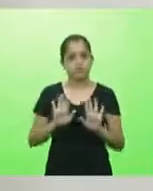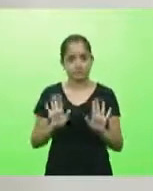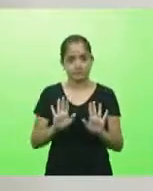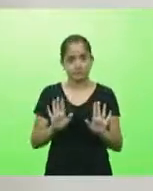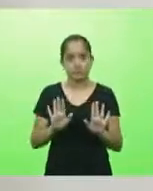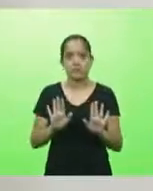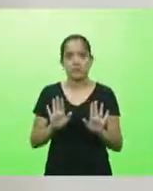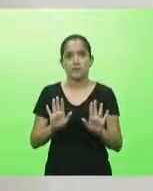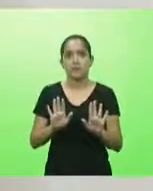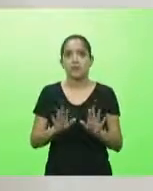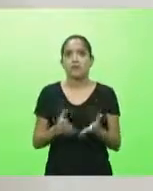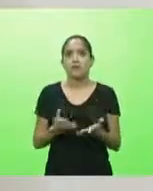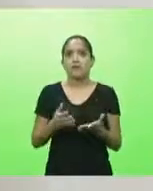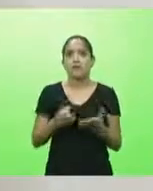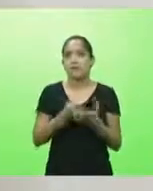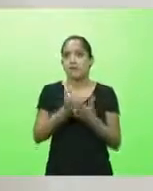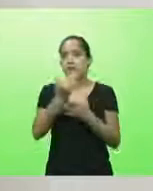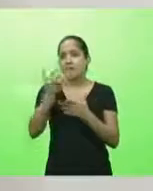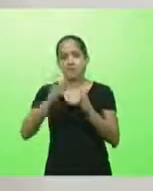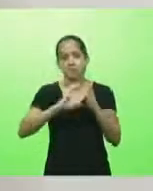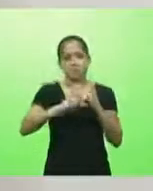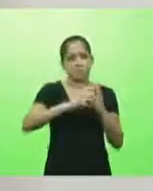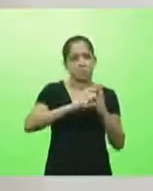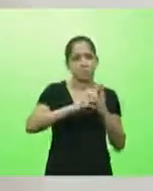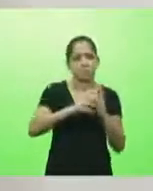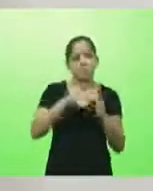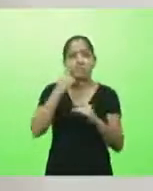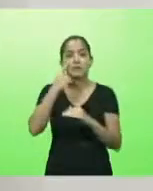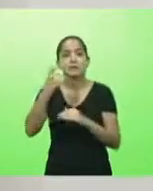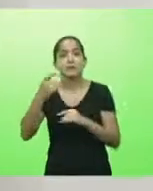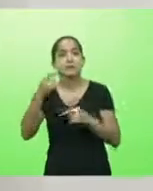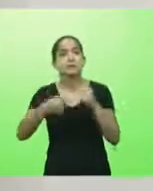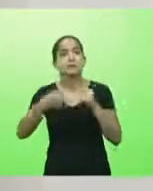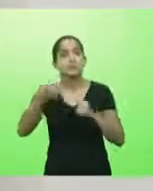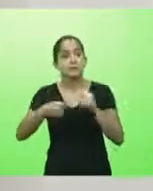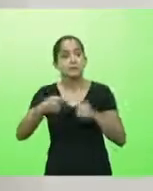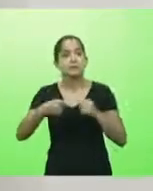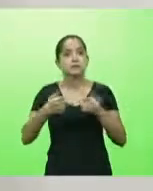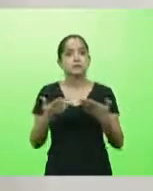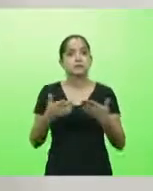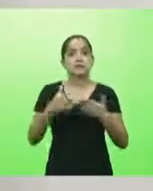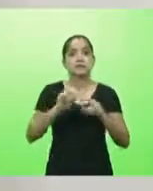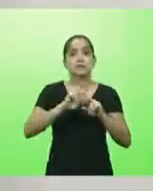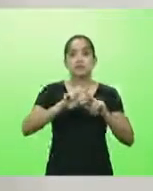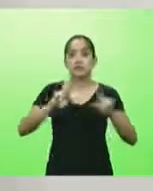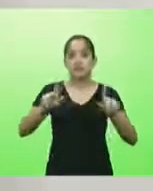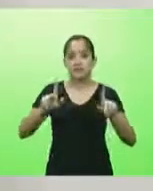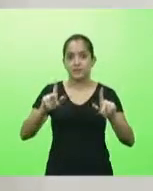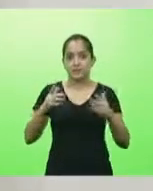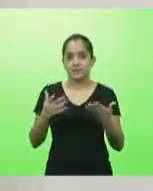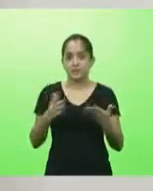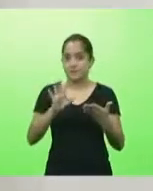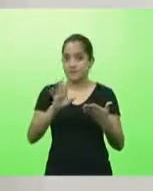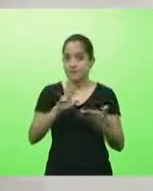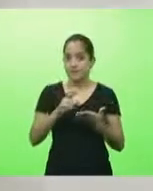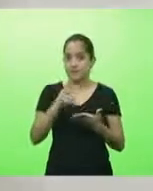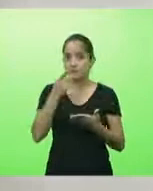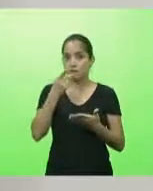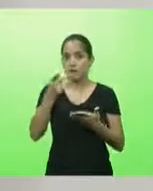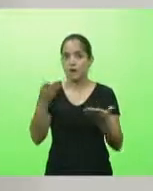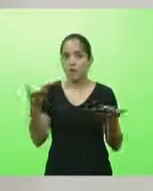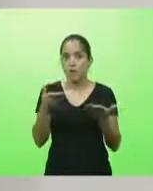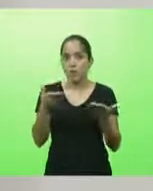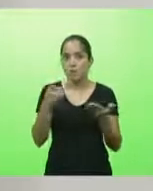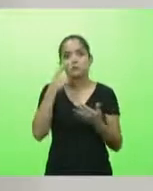enorme de partidos, blocos, com interesses políticos e ideológicos diferentes. Mas o que eu venho falar aqui acredito que é do interesse de todo